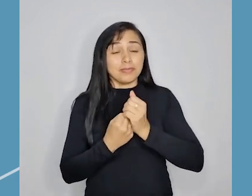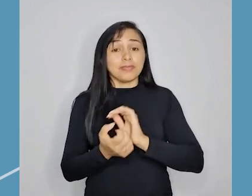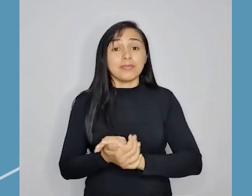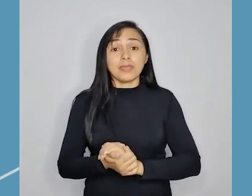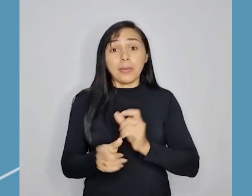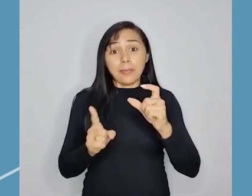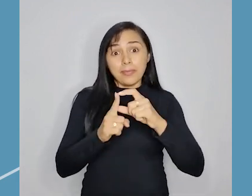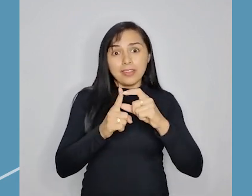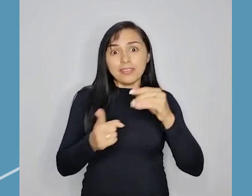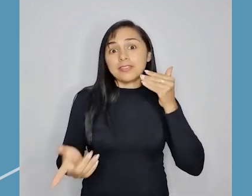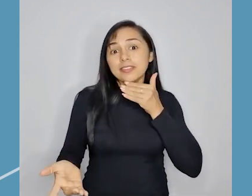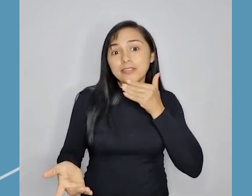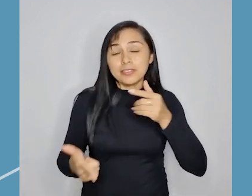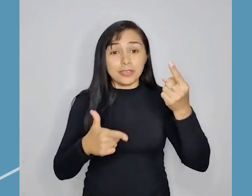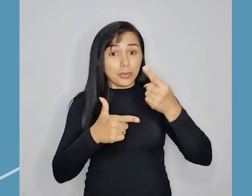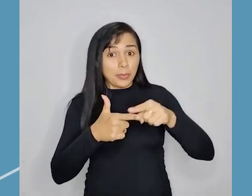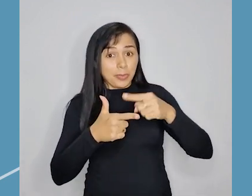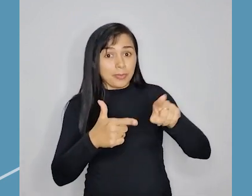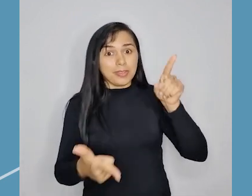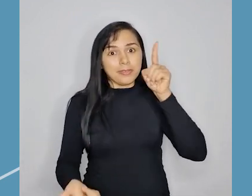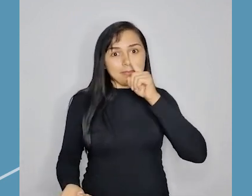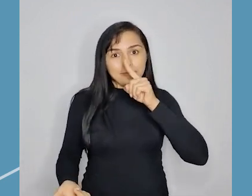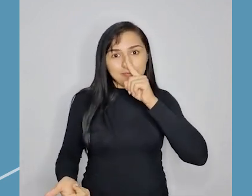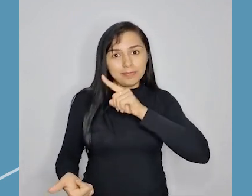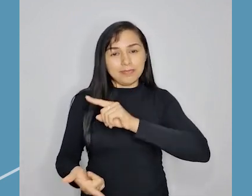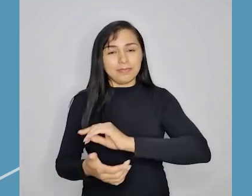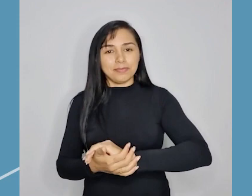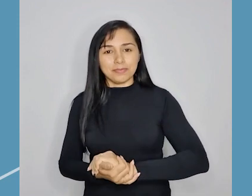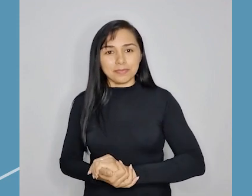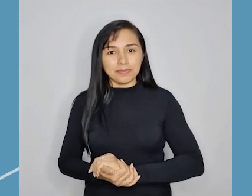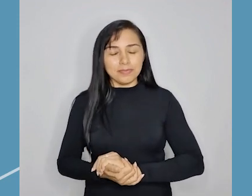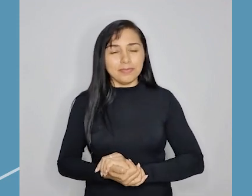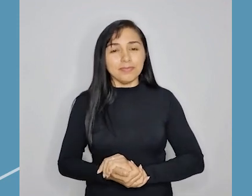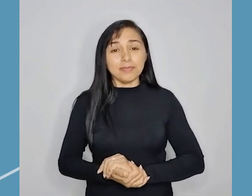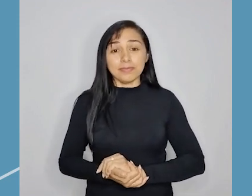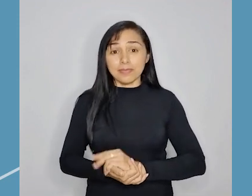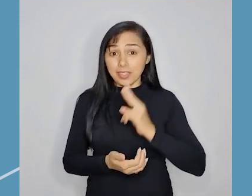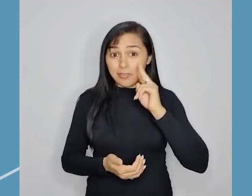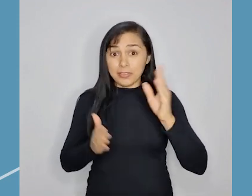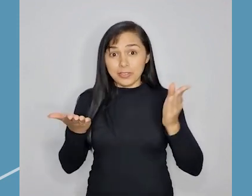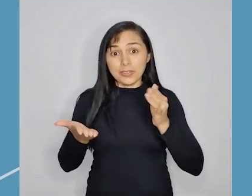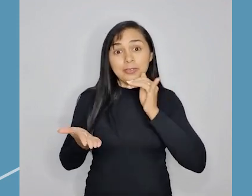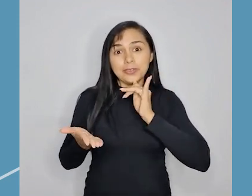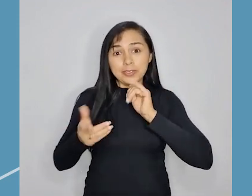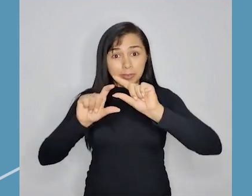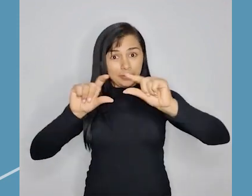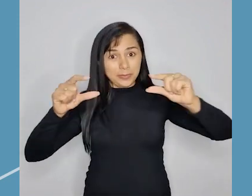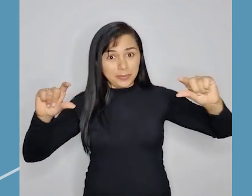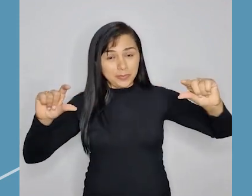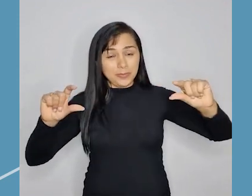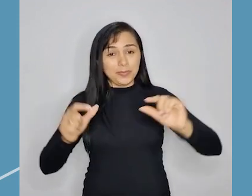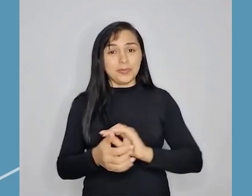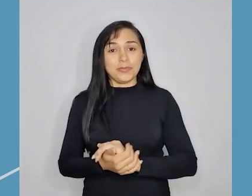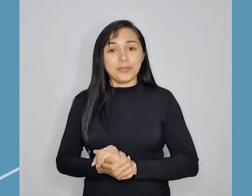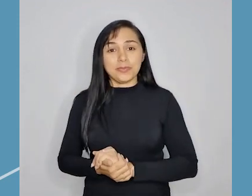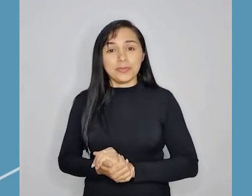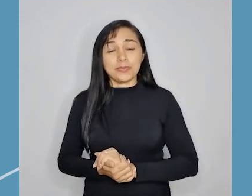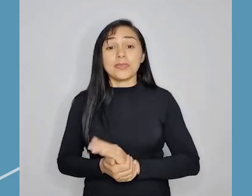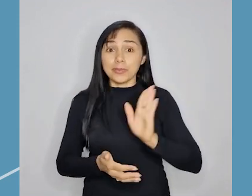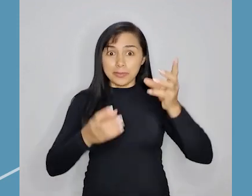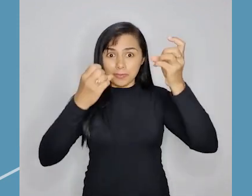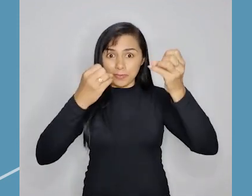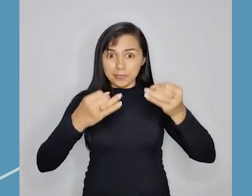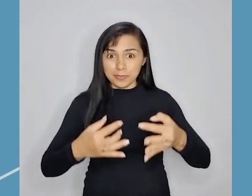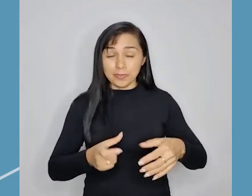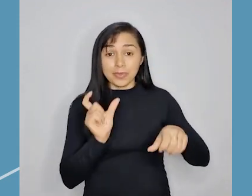defeito, problema, imperfeição ou falha. Vamos entender isso melhor analisando alguns exemplos. Como eu já